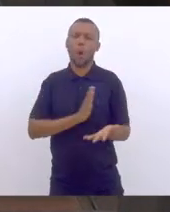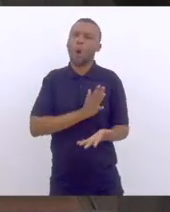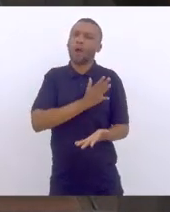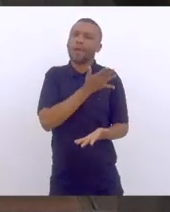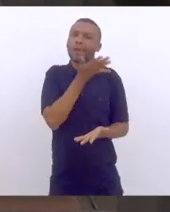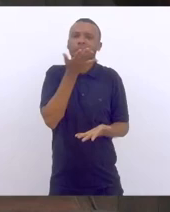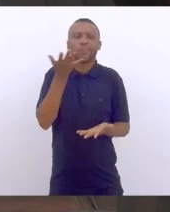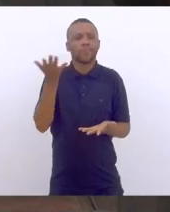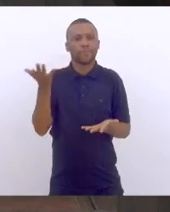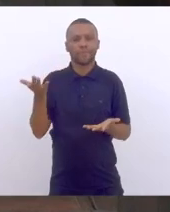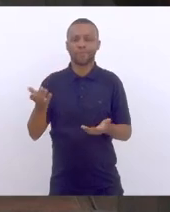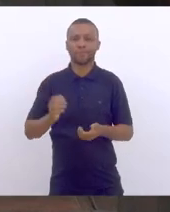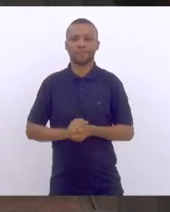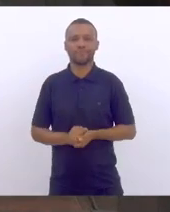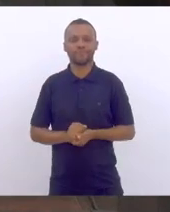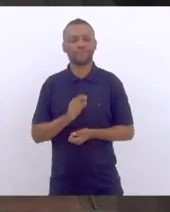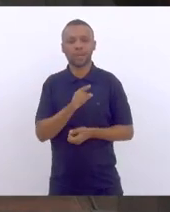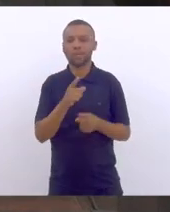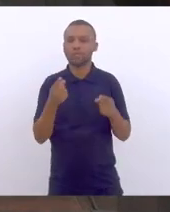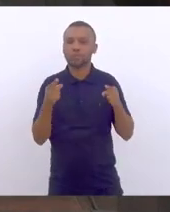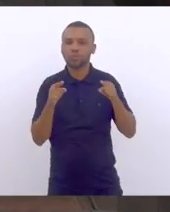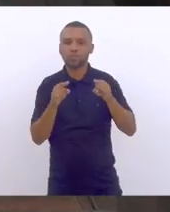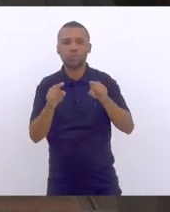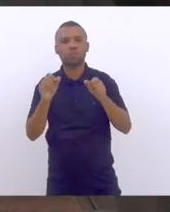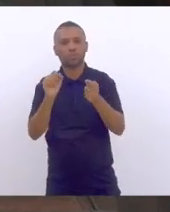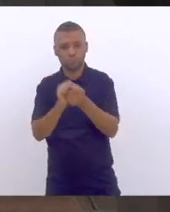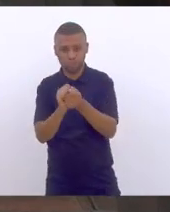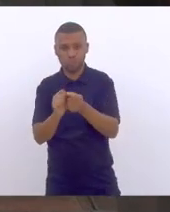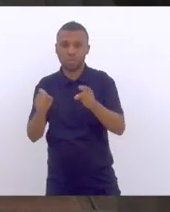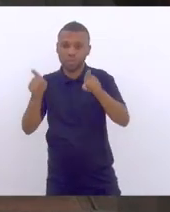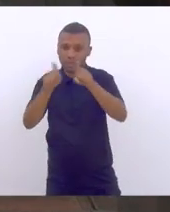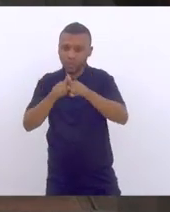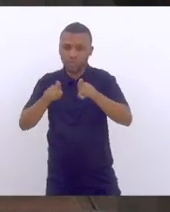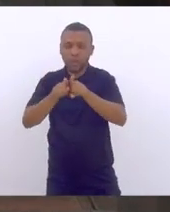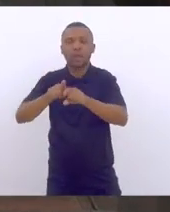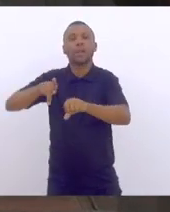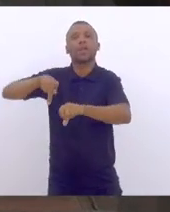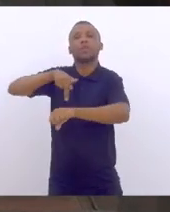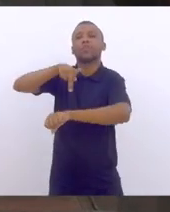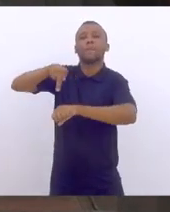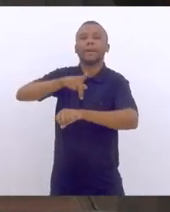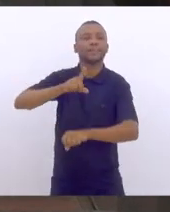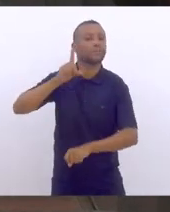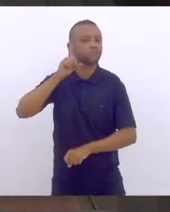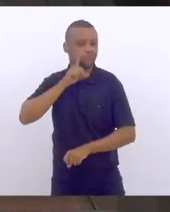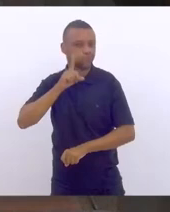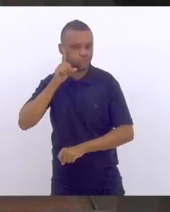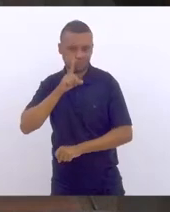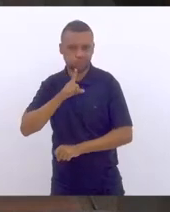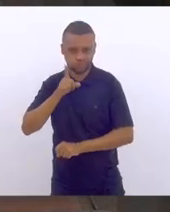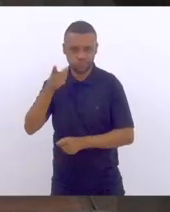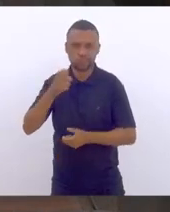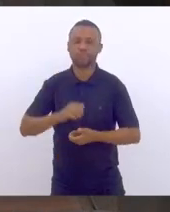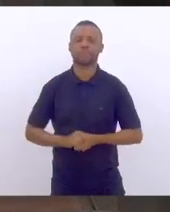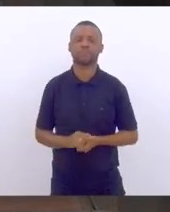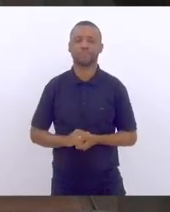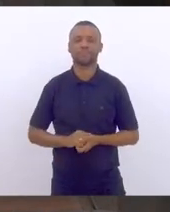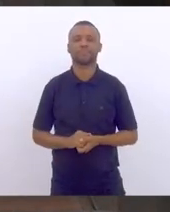concomitantemente a isso, lá nos Estados Unidos, deputado Waldeck,